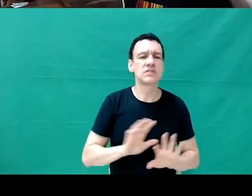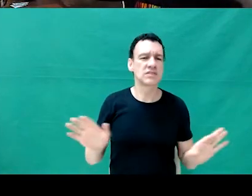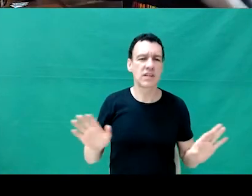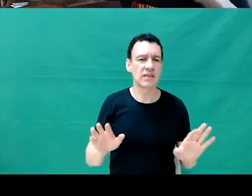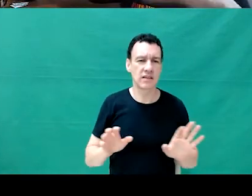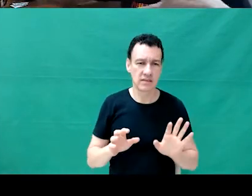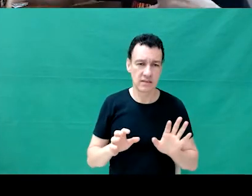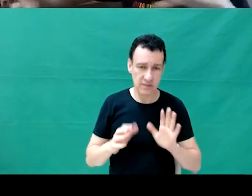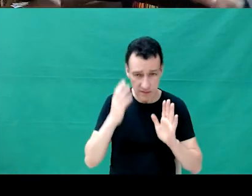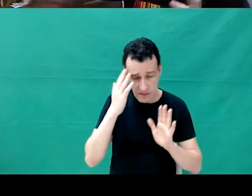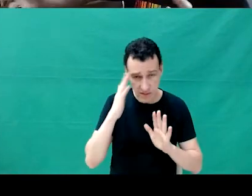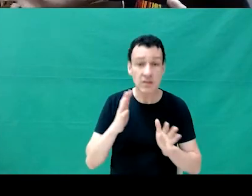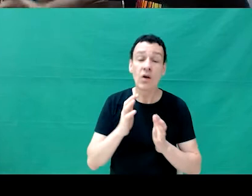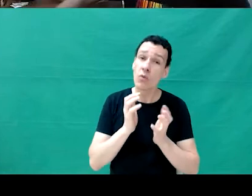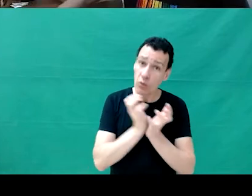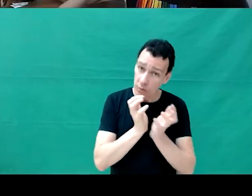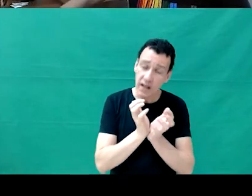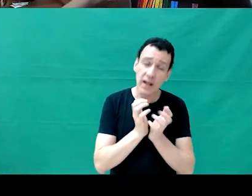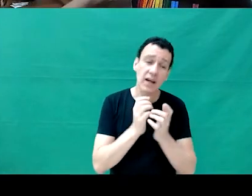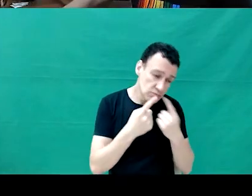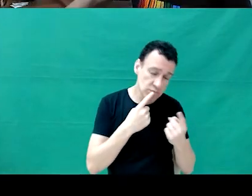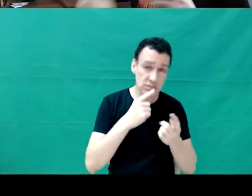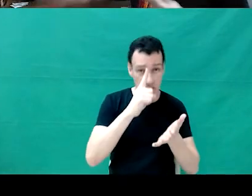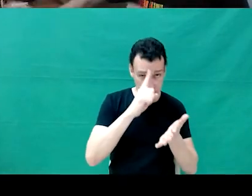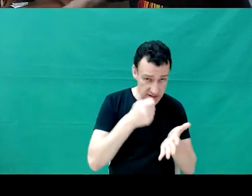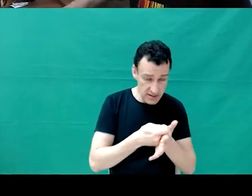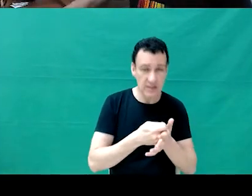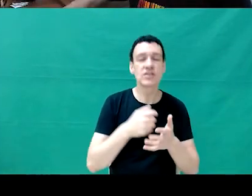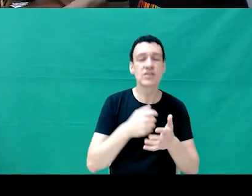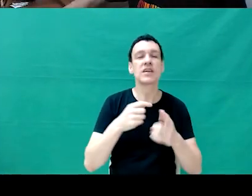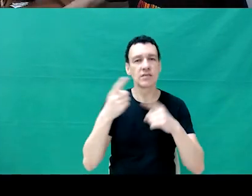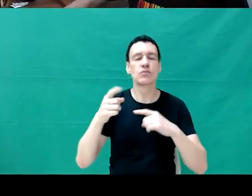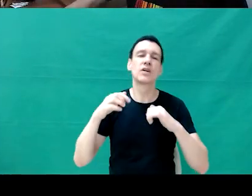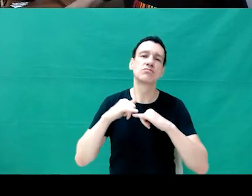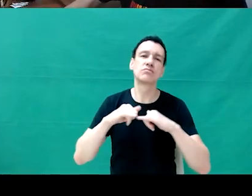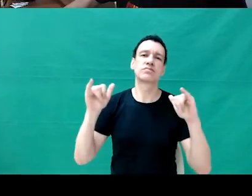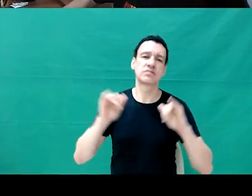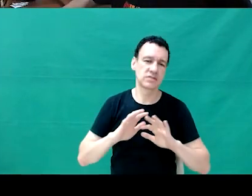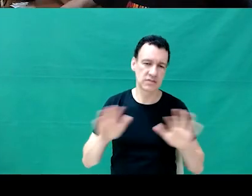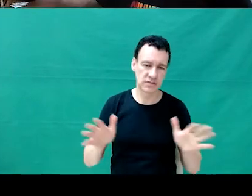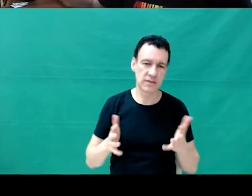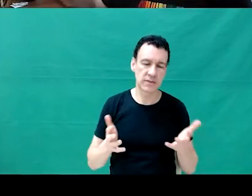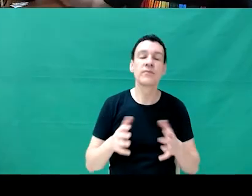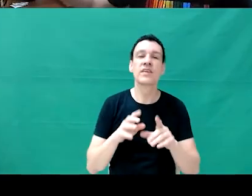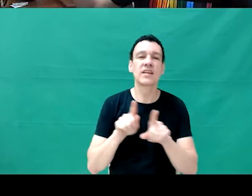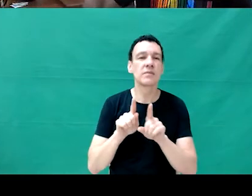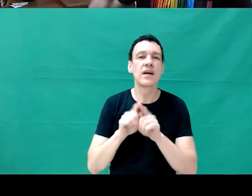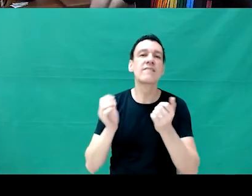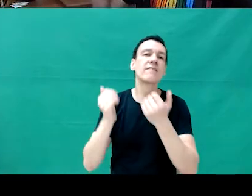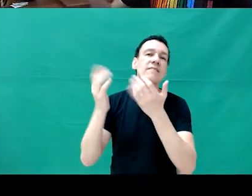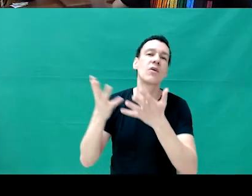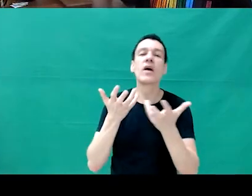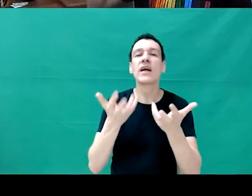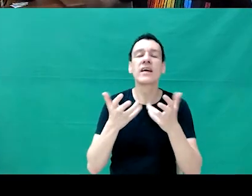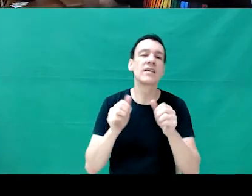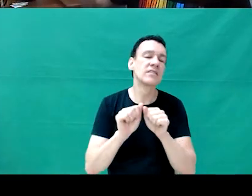decide democraticamente dentro do comitê e resolve. Ações externas também, a gente procura ações